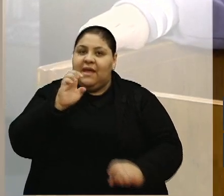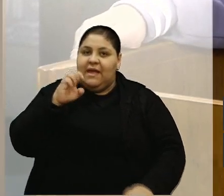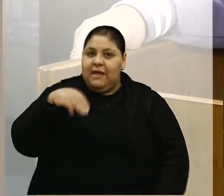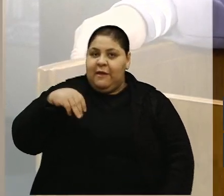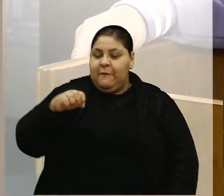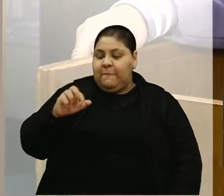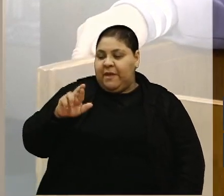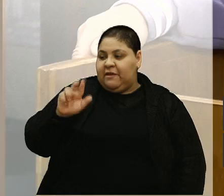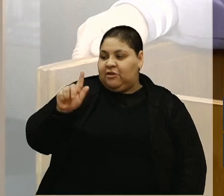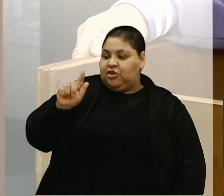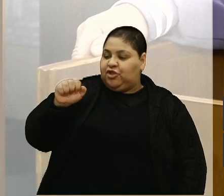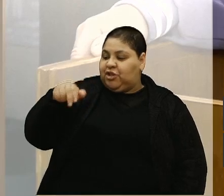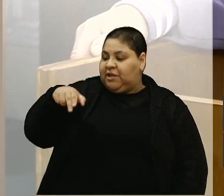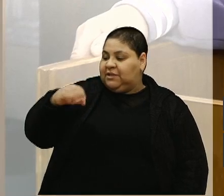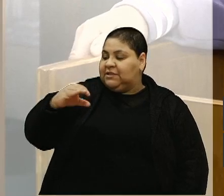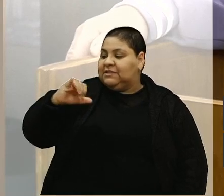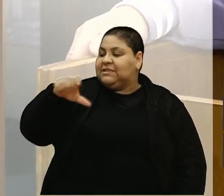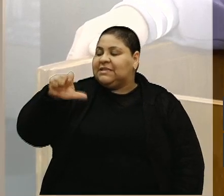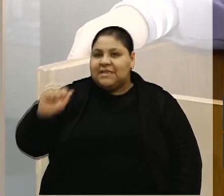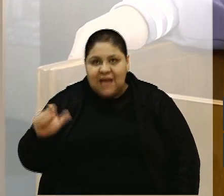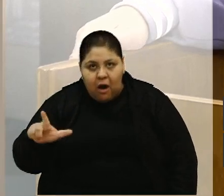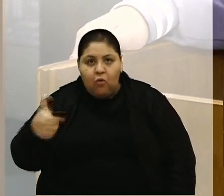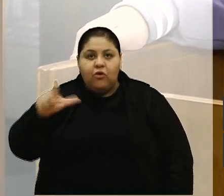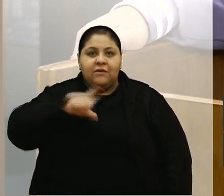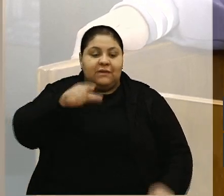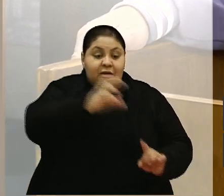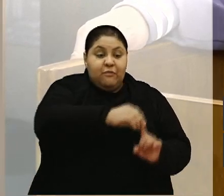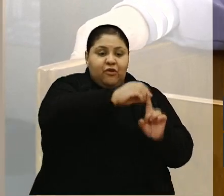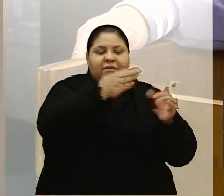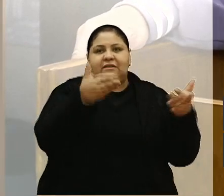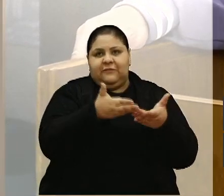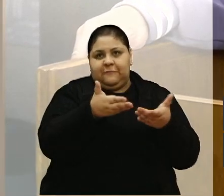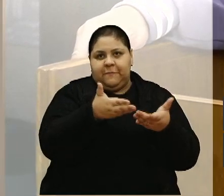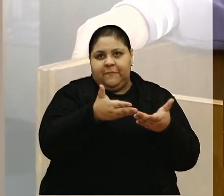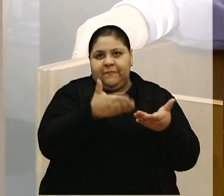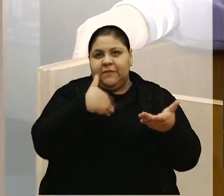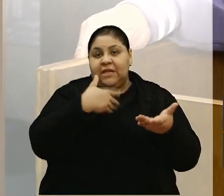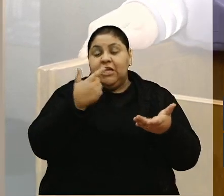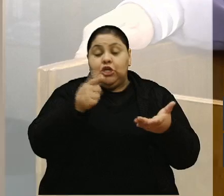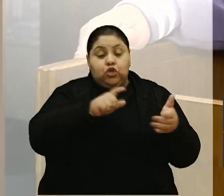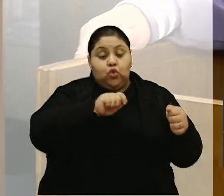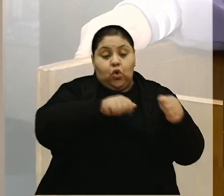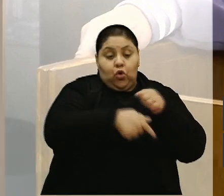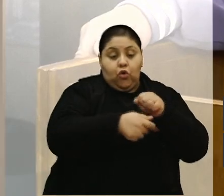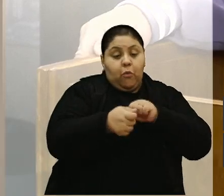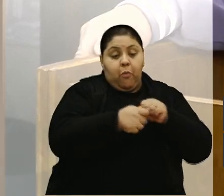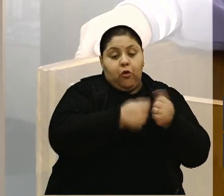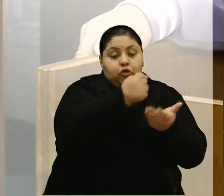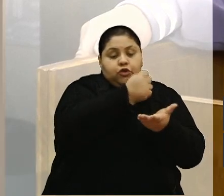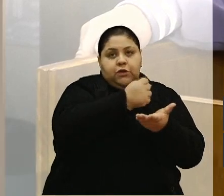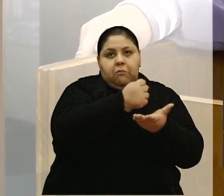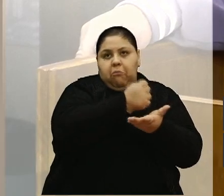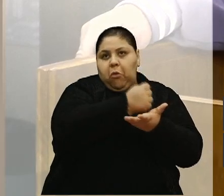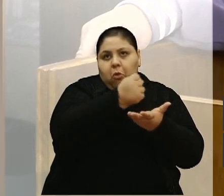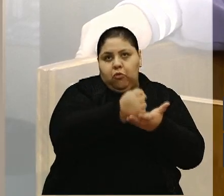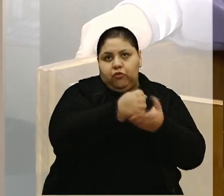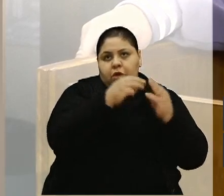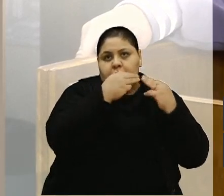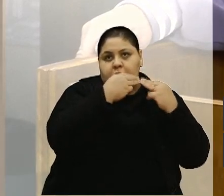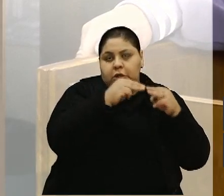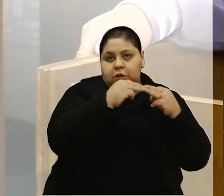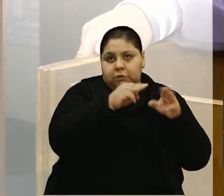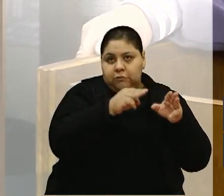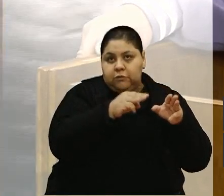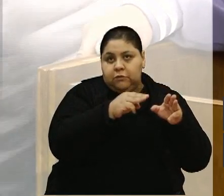Tem que prevalecer. Se o recurso, uma parte, se possa contratar maquinário lá na Secretaria de Obra,